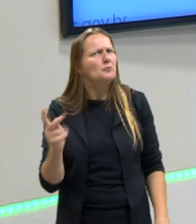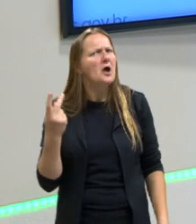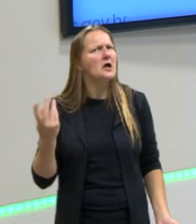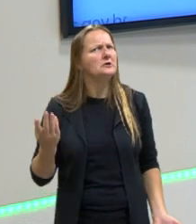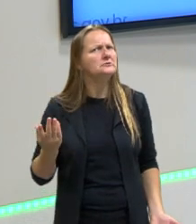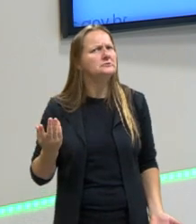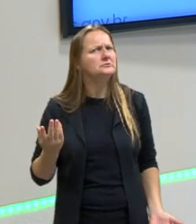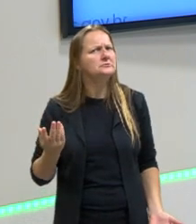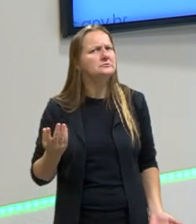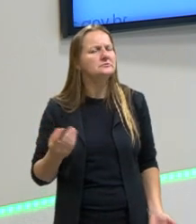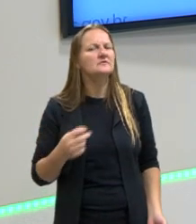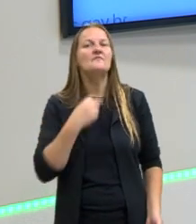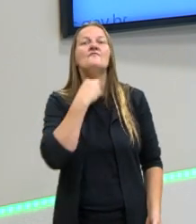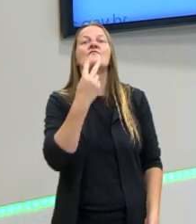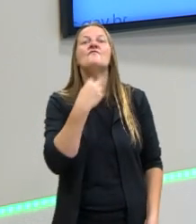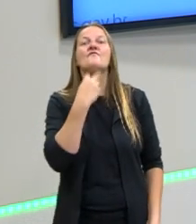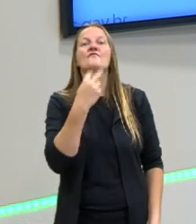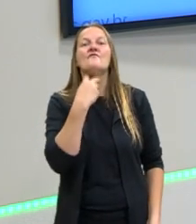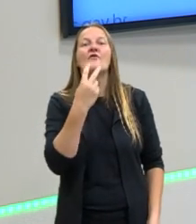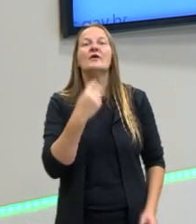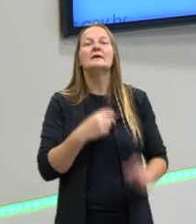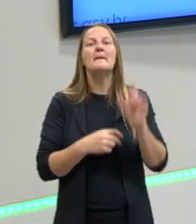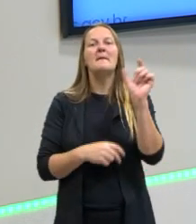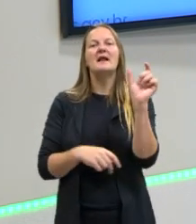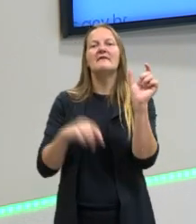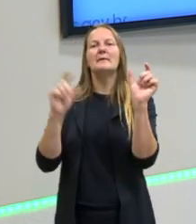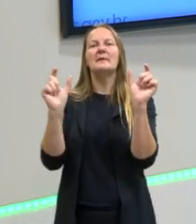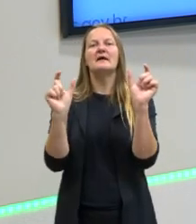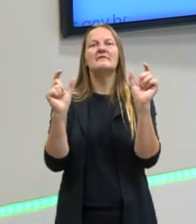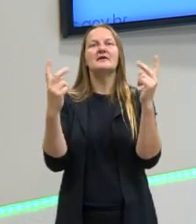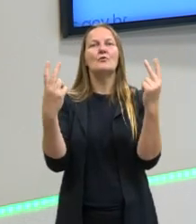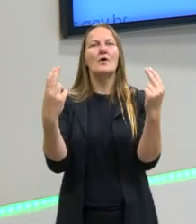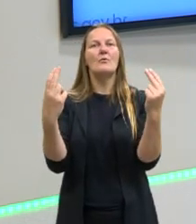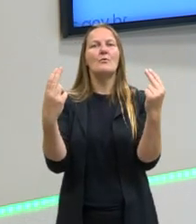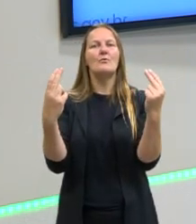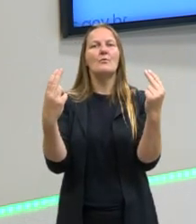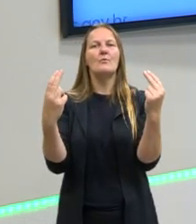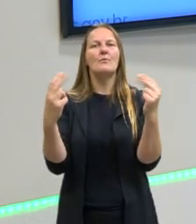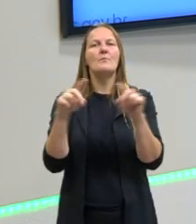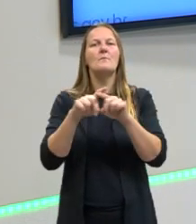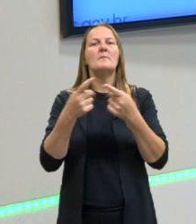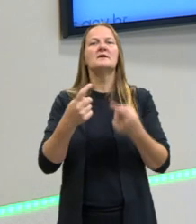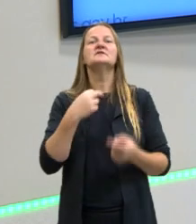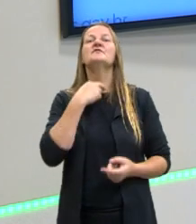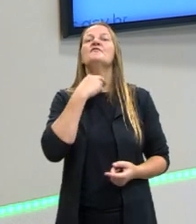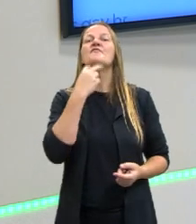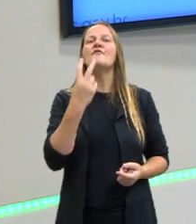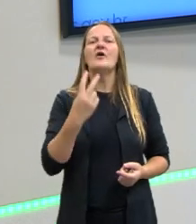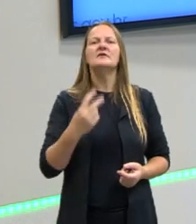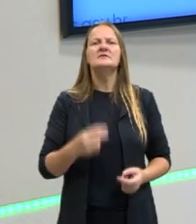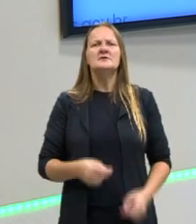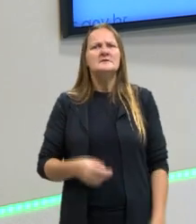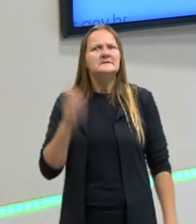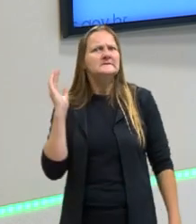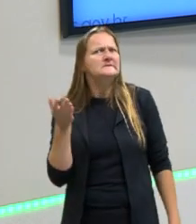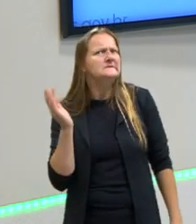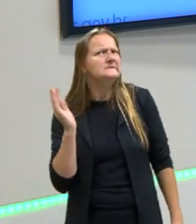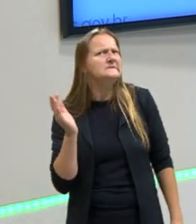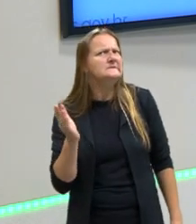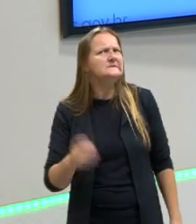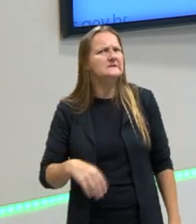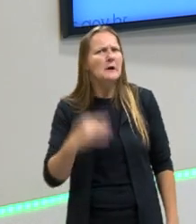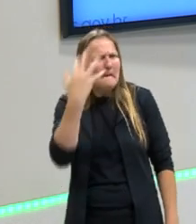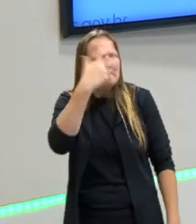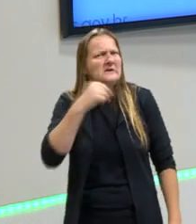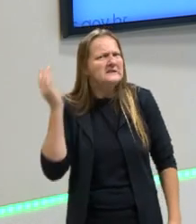O tom que ela... A frase pode ser exatamente a mesma. O tom que ela vai usar é um tom